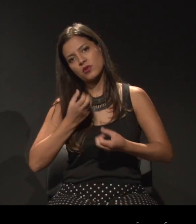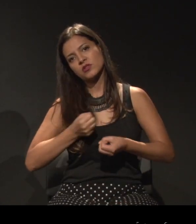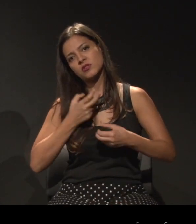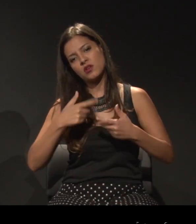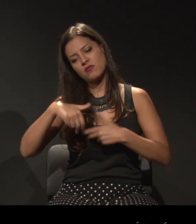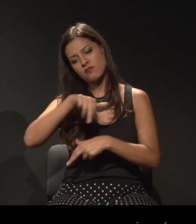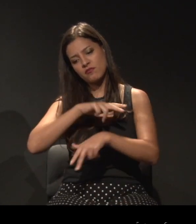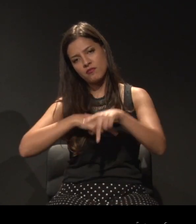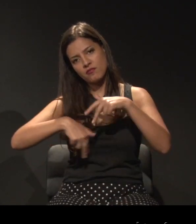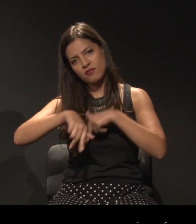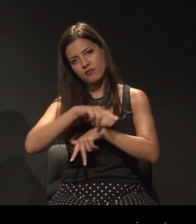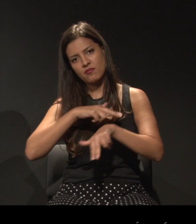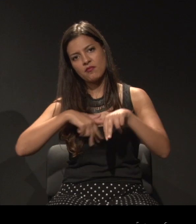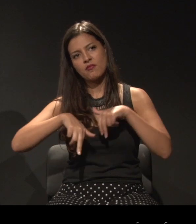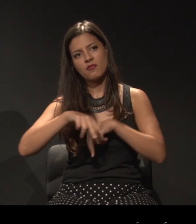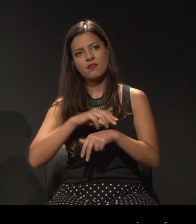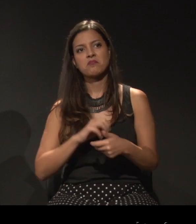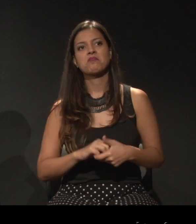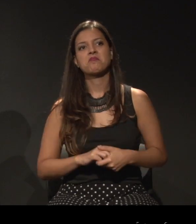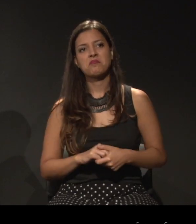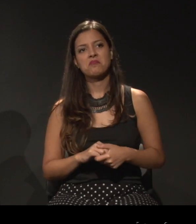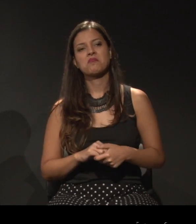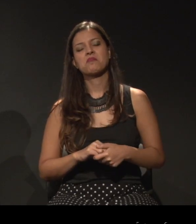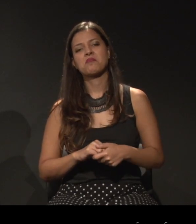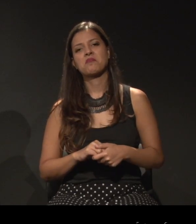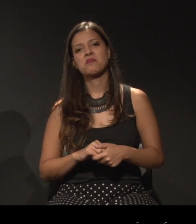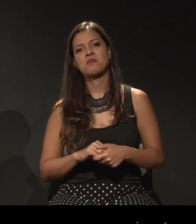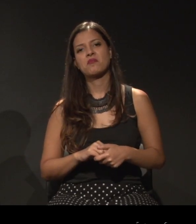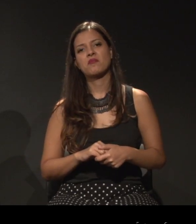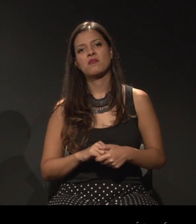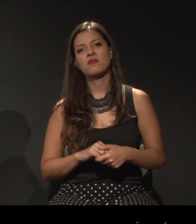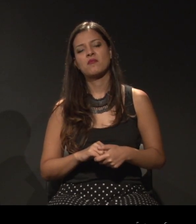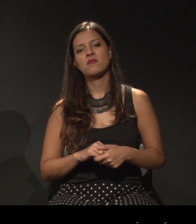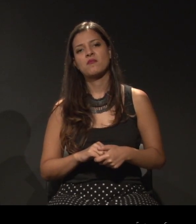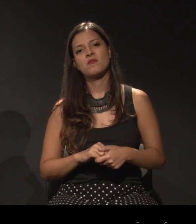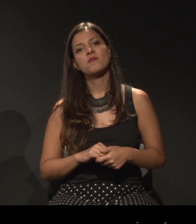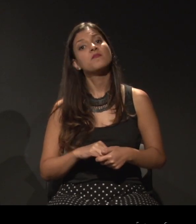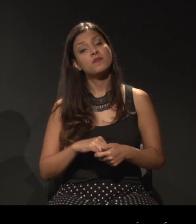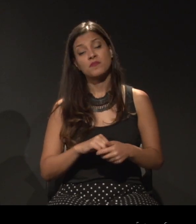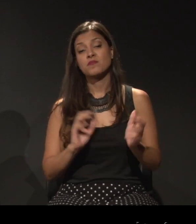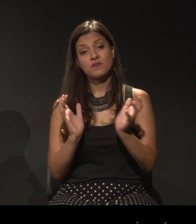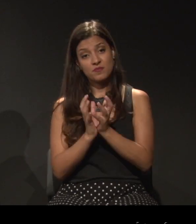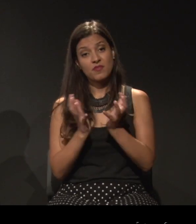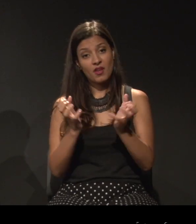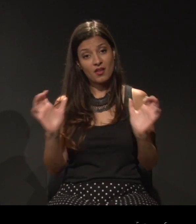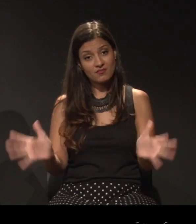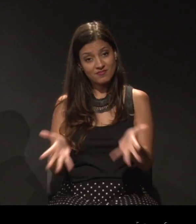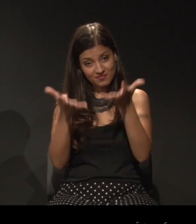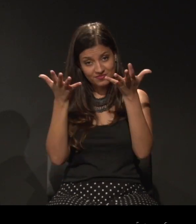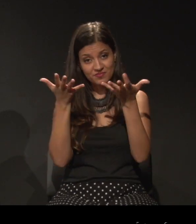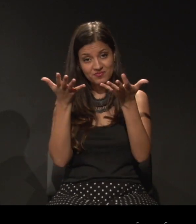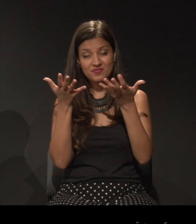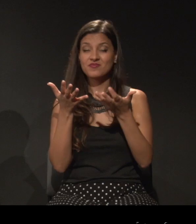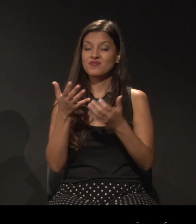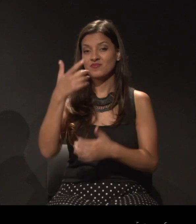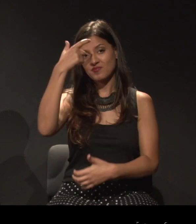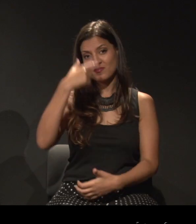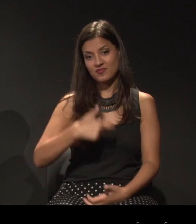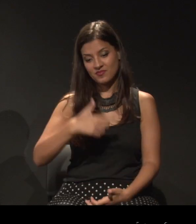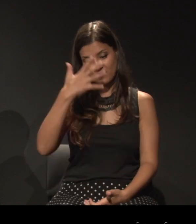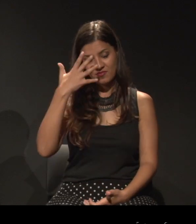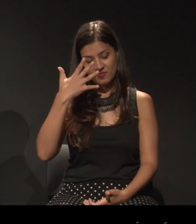essas poesias. O coletivo busca enaltecer a figura da mulher negra através de poesias,